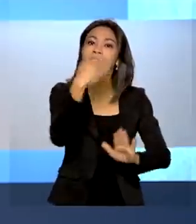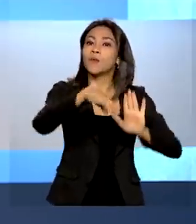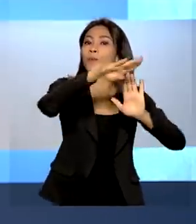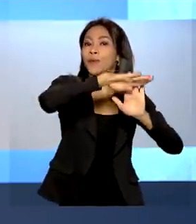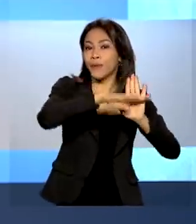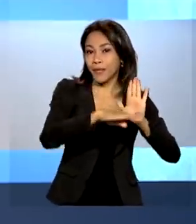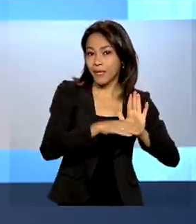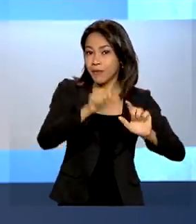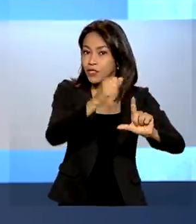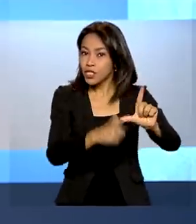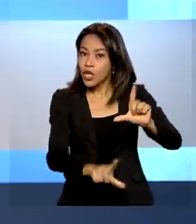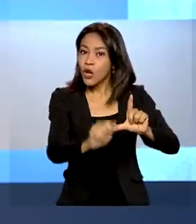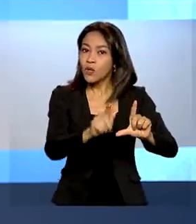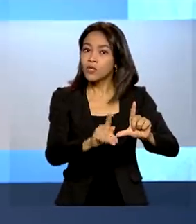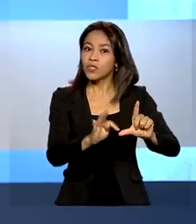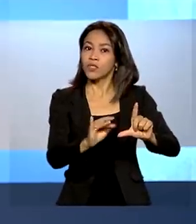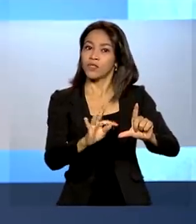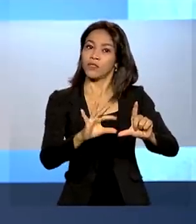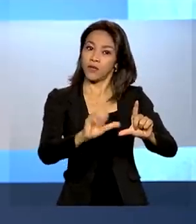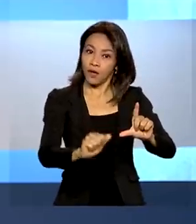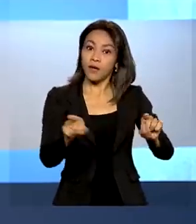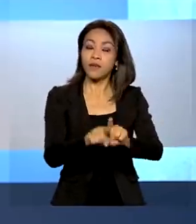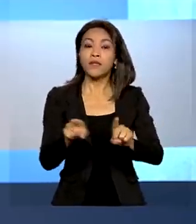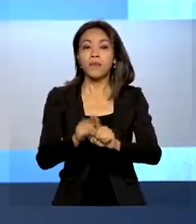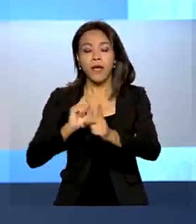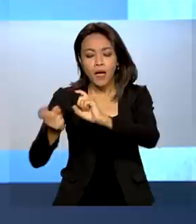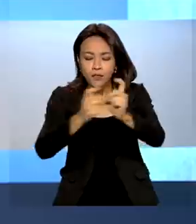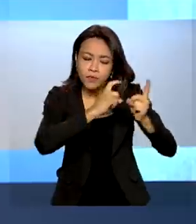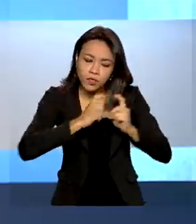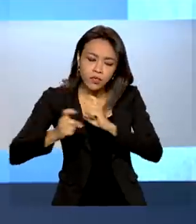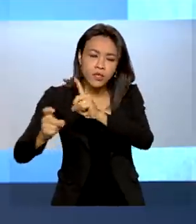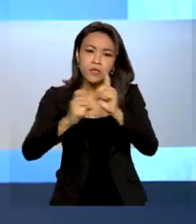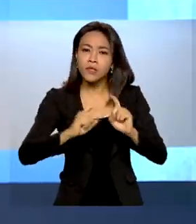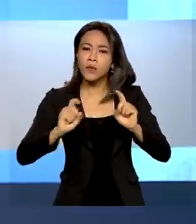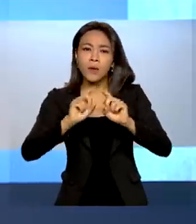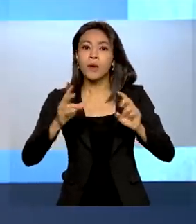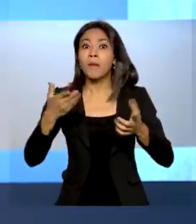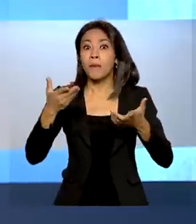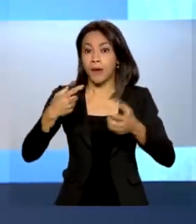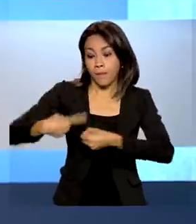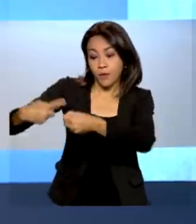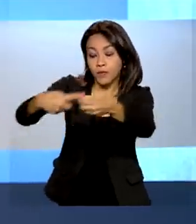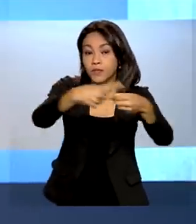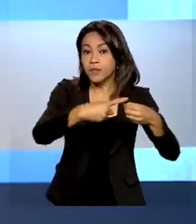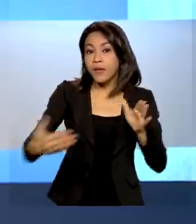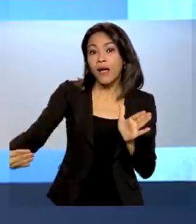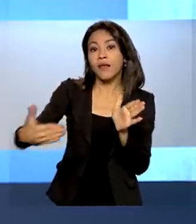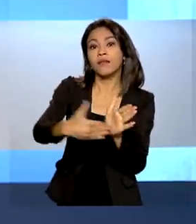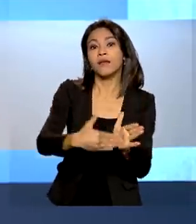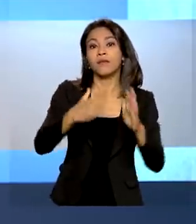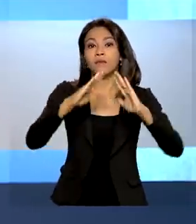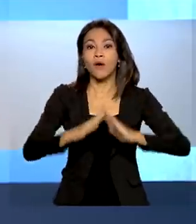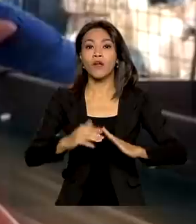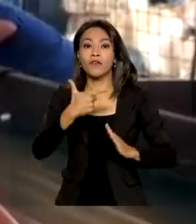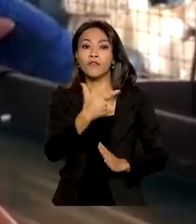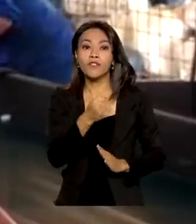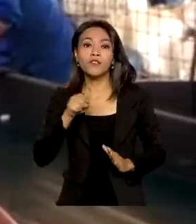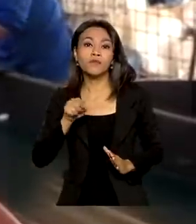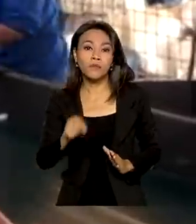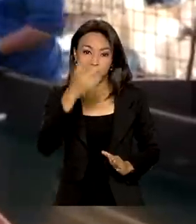Reversa e a simplificação nas ações de gerenciamento para municípios com até 20 mil habitantes.